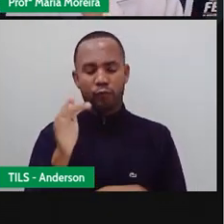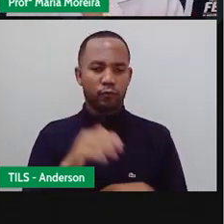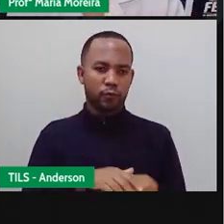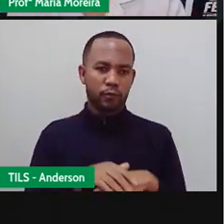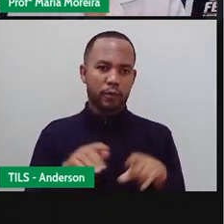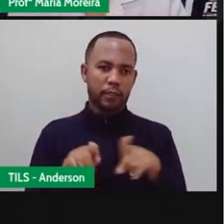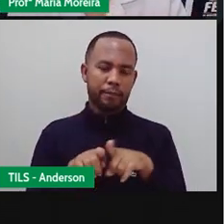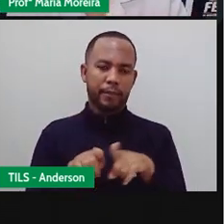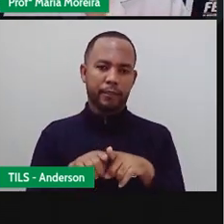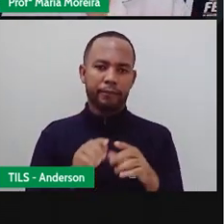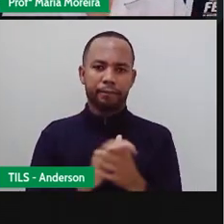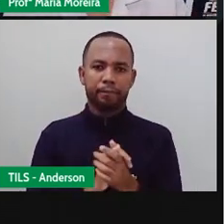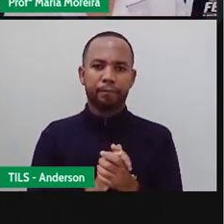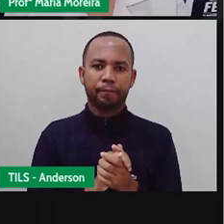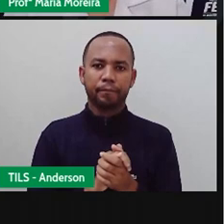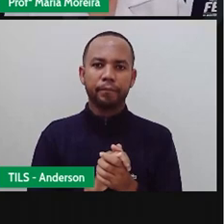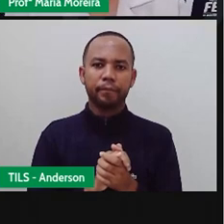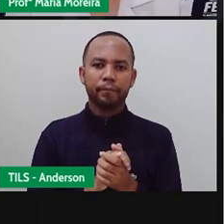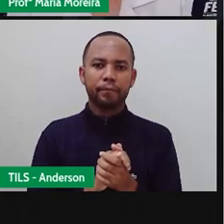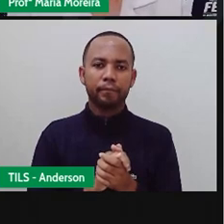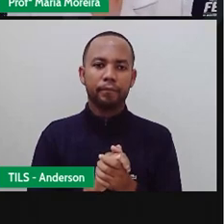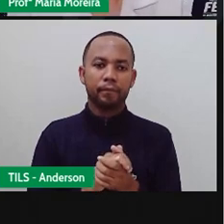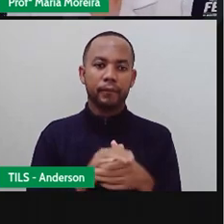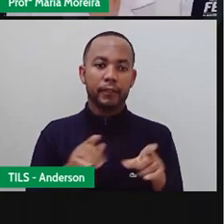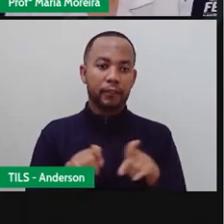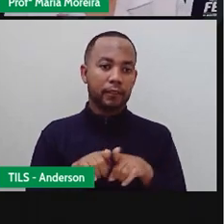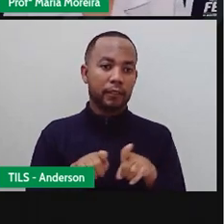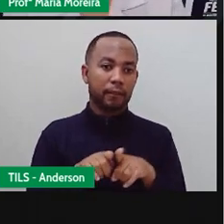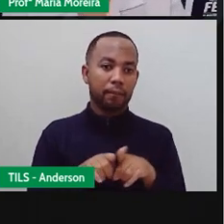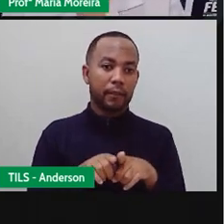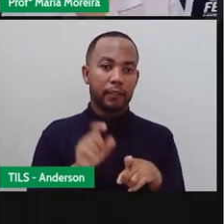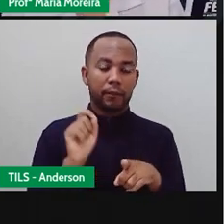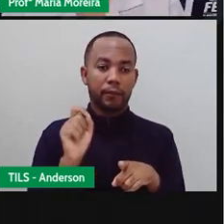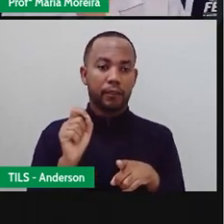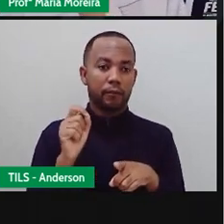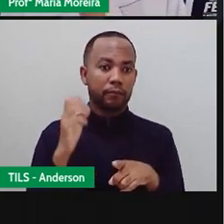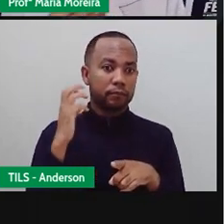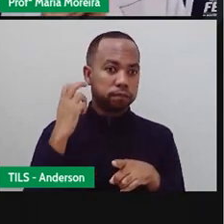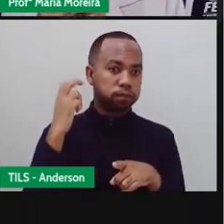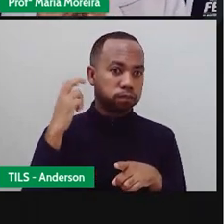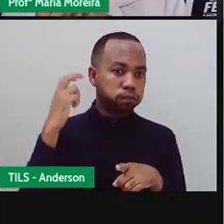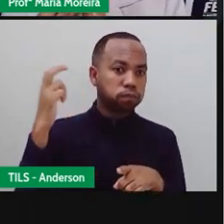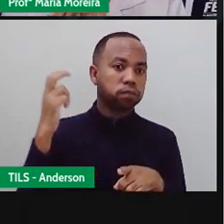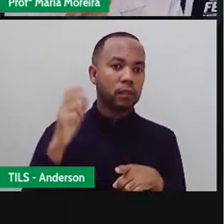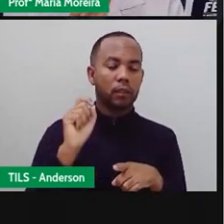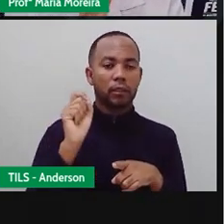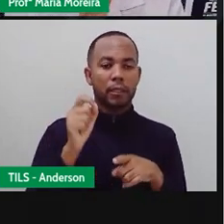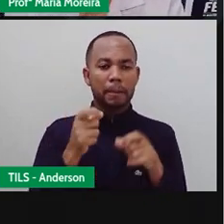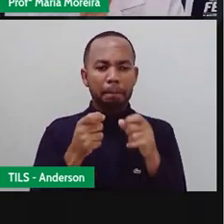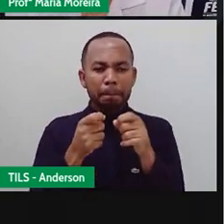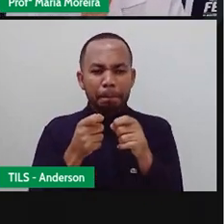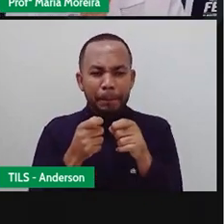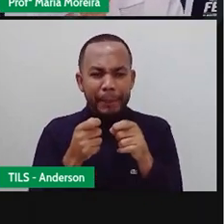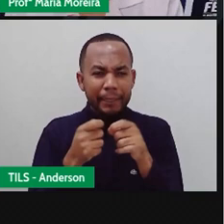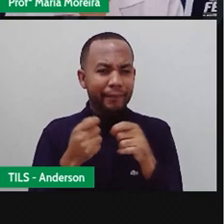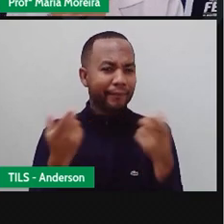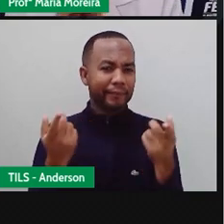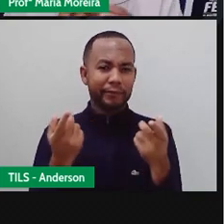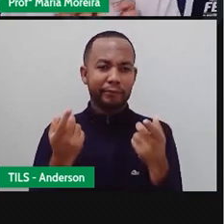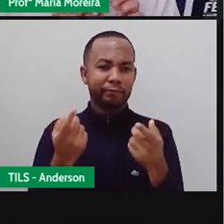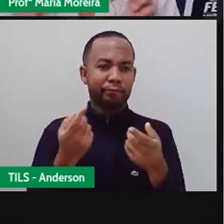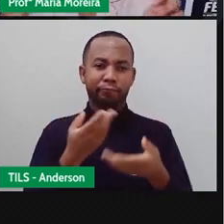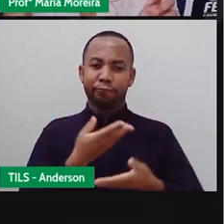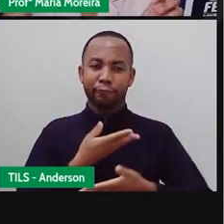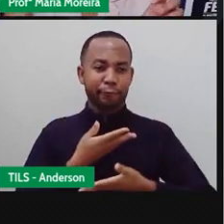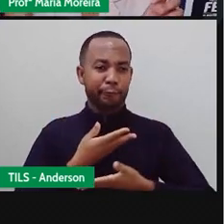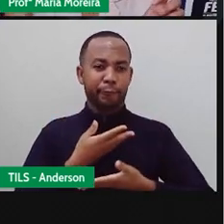célula, tá? Bom Capazes de captar o quê? As vibrações sonoras Essas partes minúsculas aí No nosso organismo